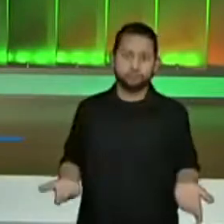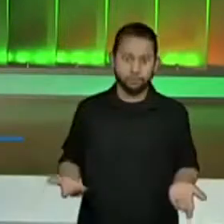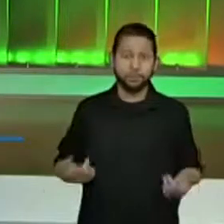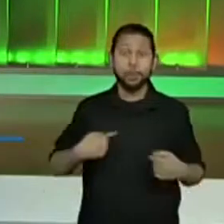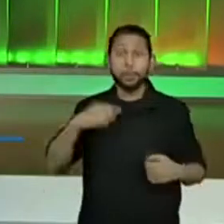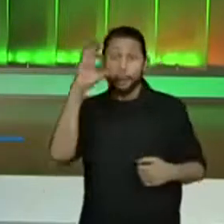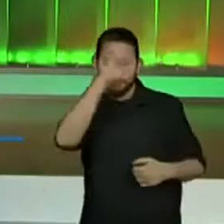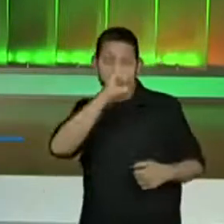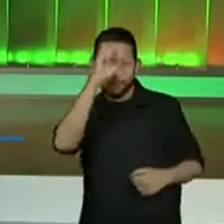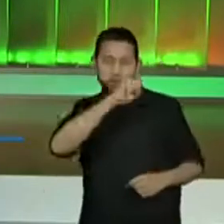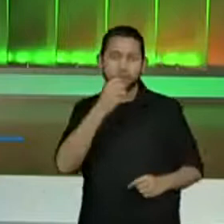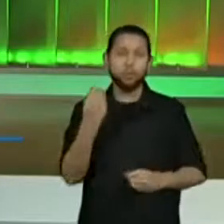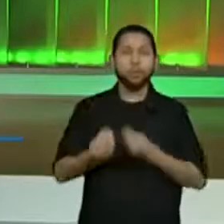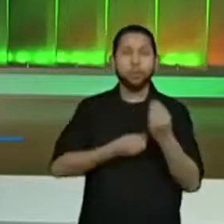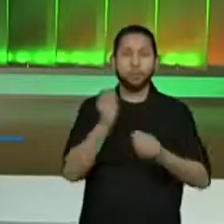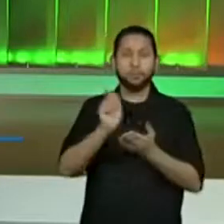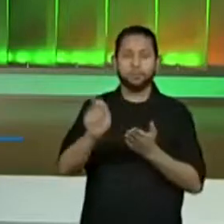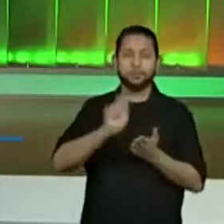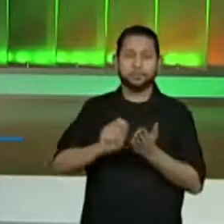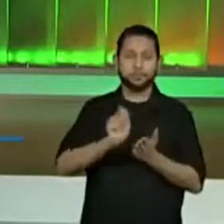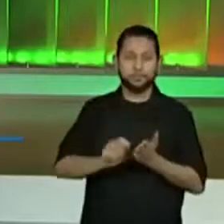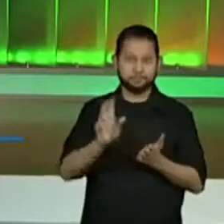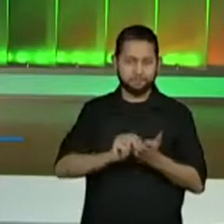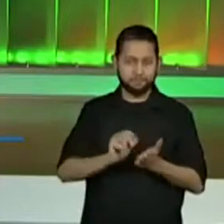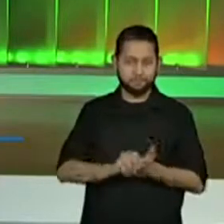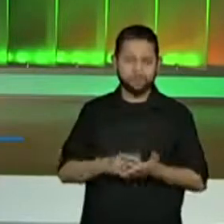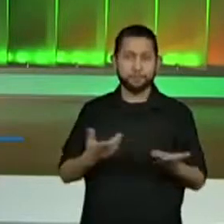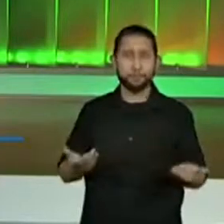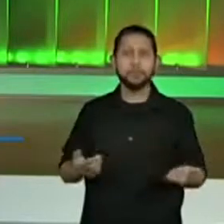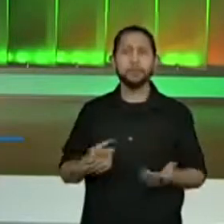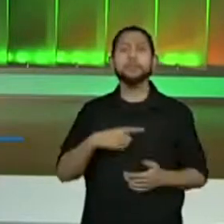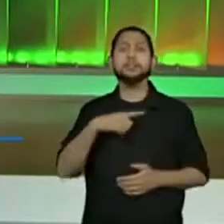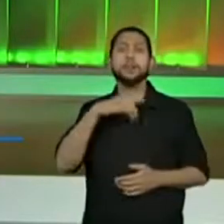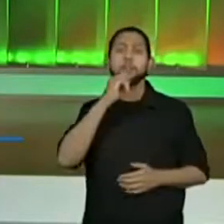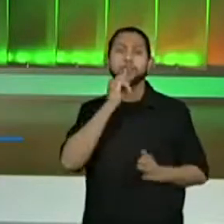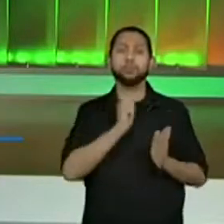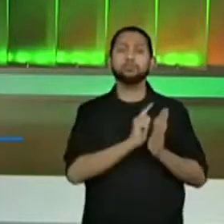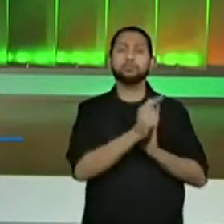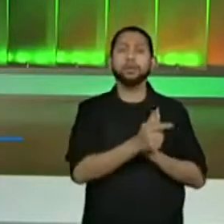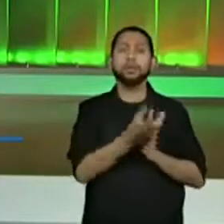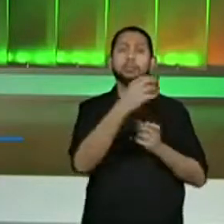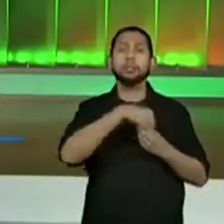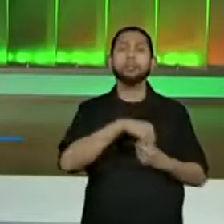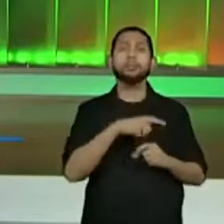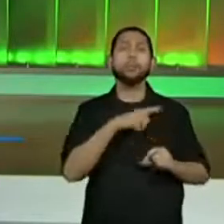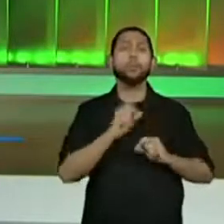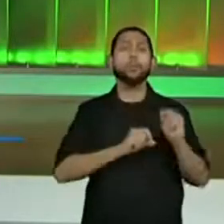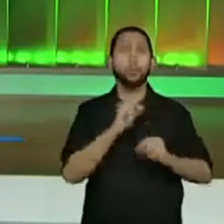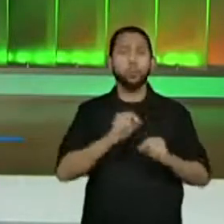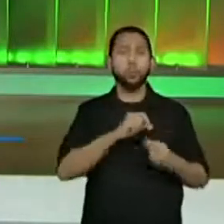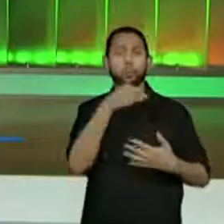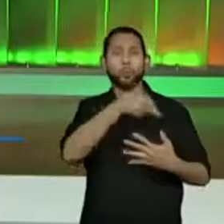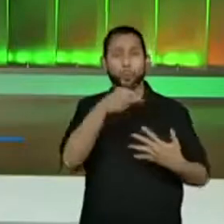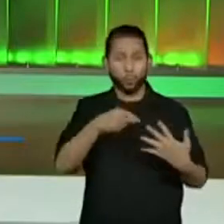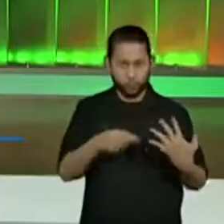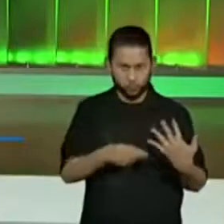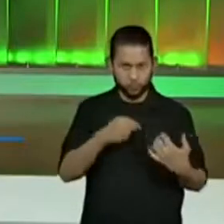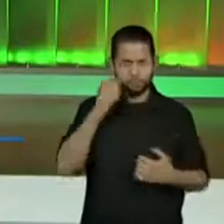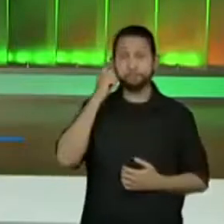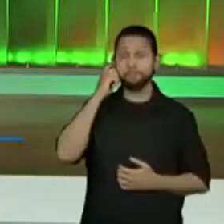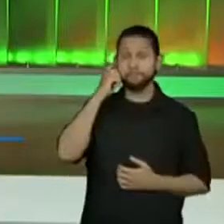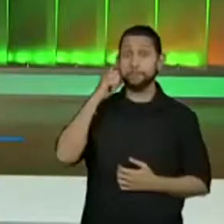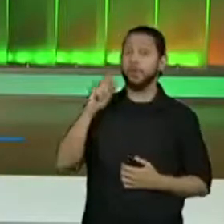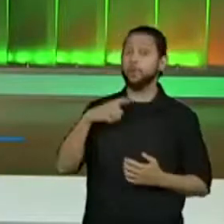composicional. Ou seja, os elementos que esse gênero contém. Então eu queria de vocês, e nós vamos